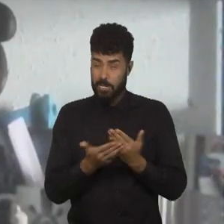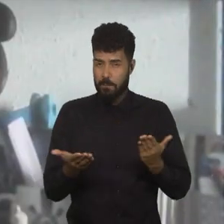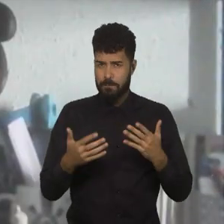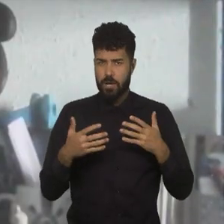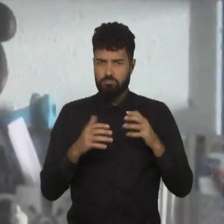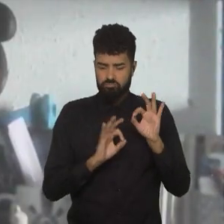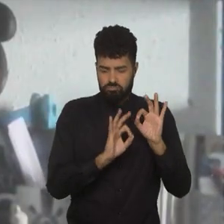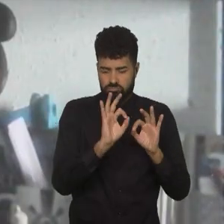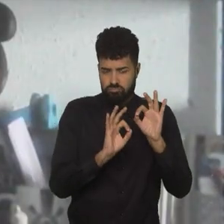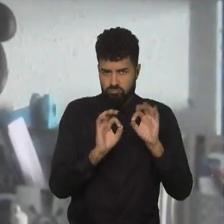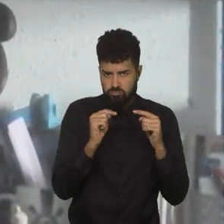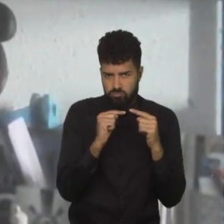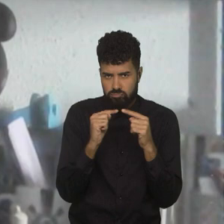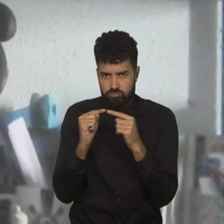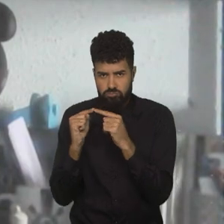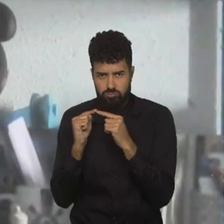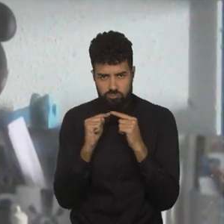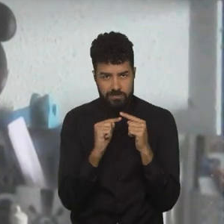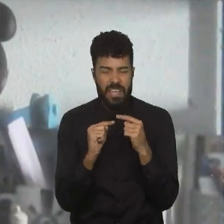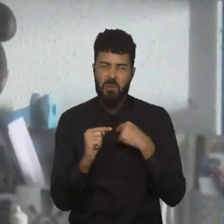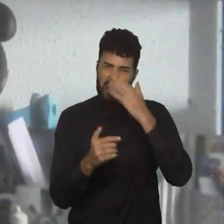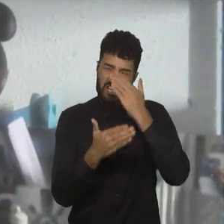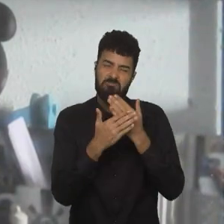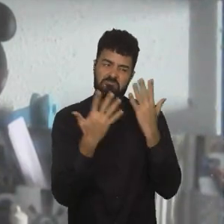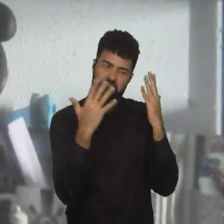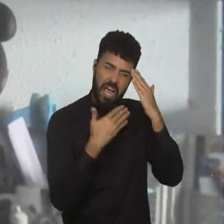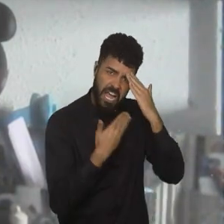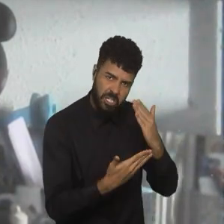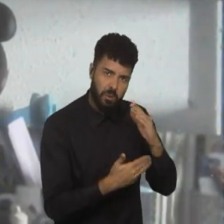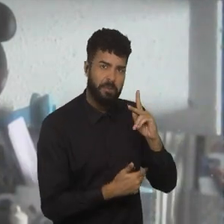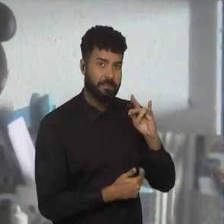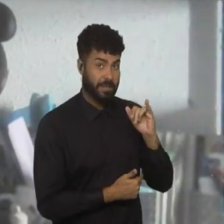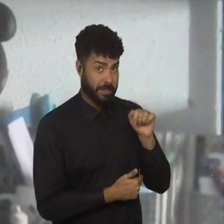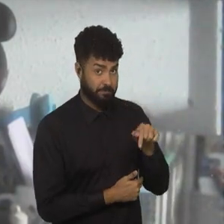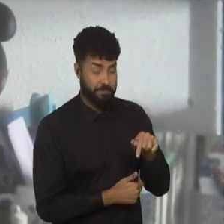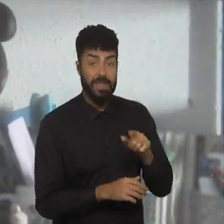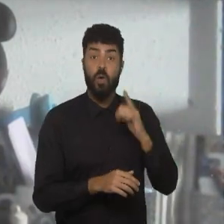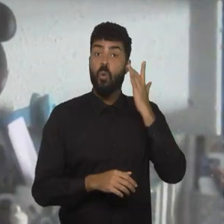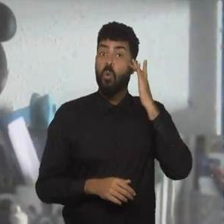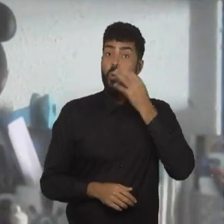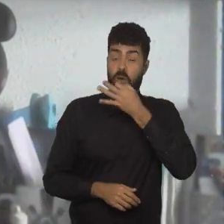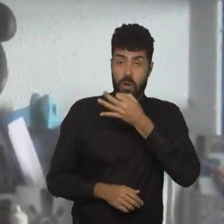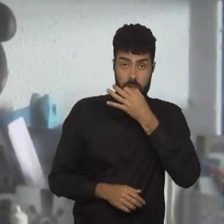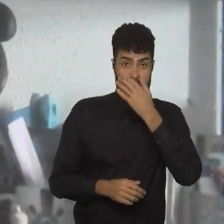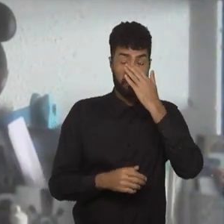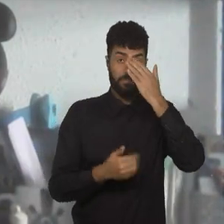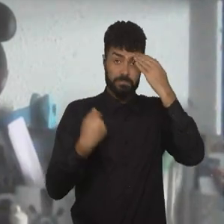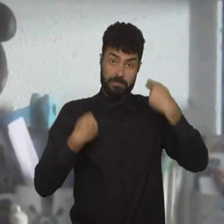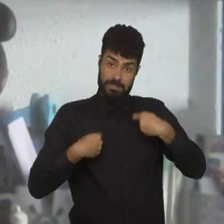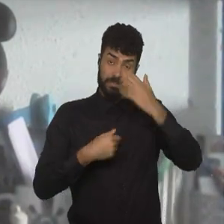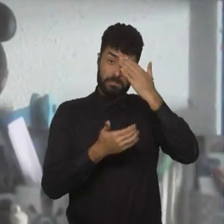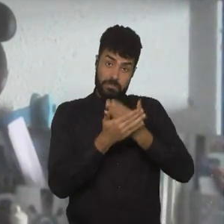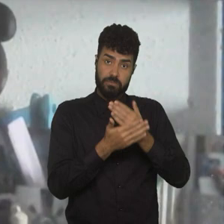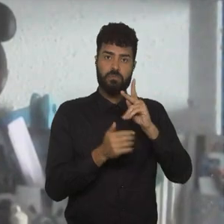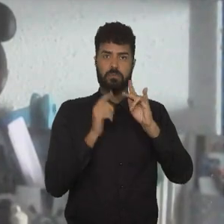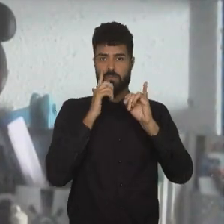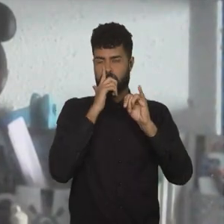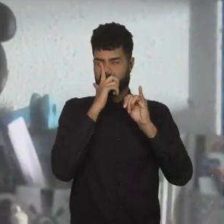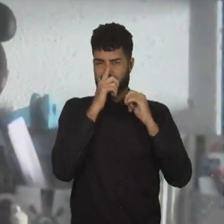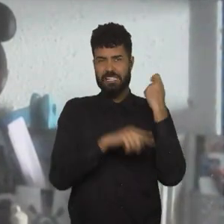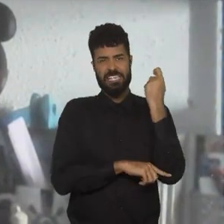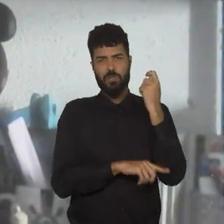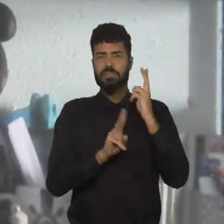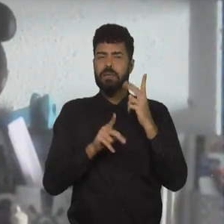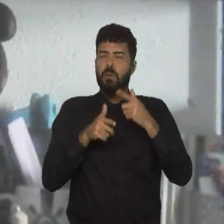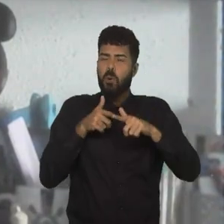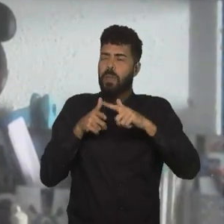ajustadinho, então, isso aí eu agradeço muito a Pia, e eu acho que a gente precisa chegar, confiando na Pia, todos os times, as seleções, chegam